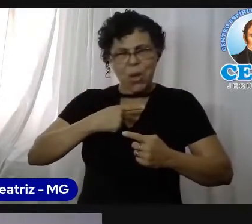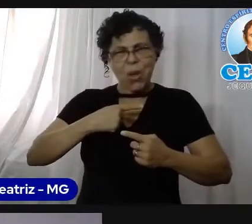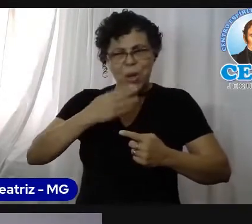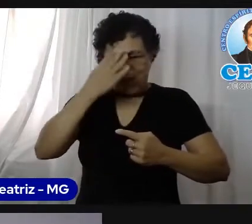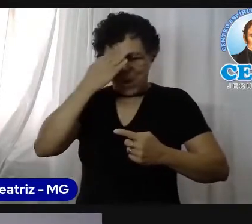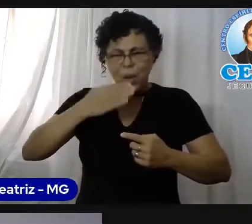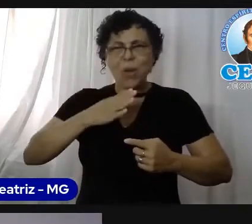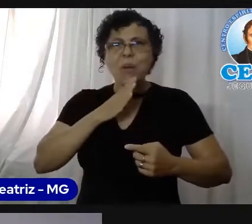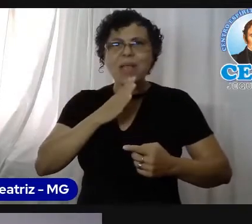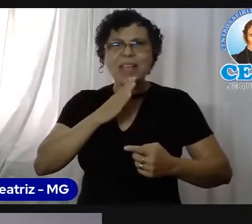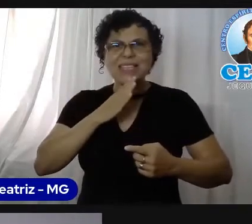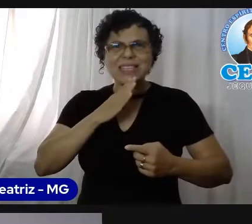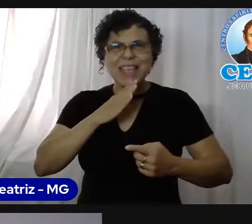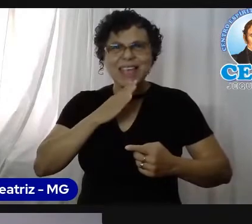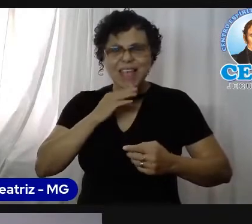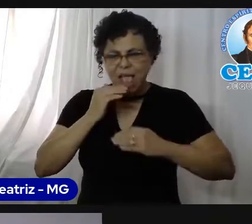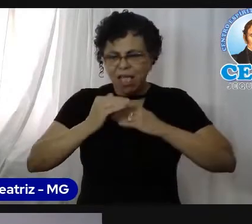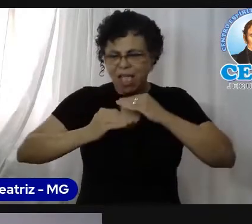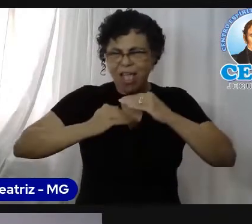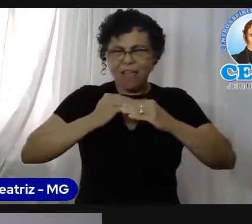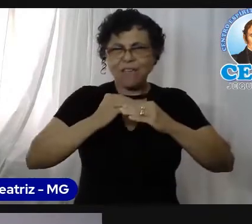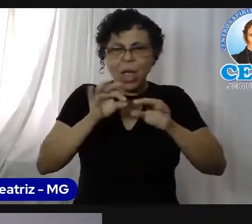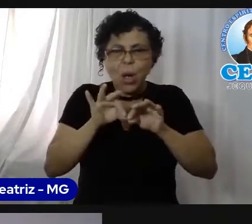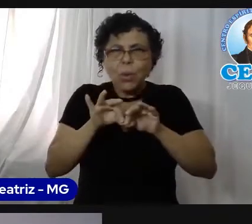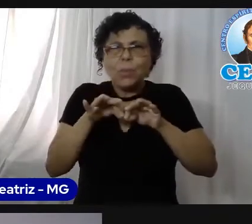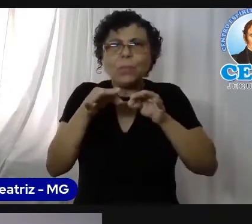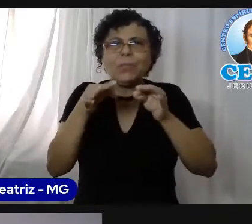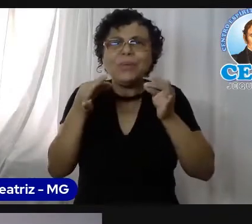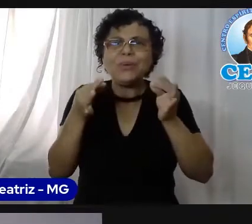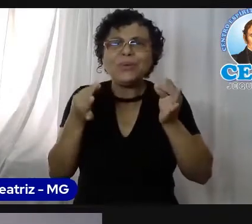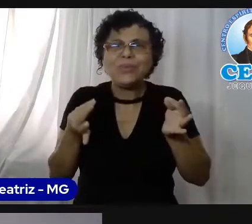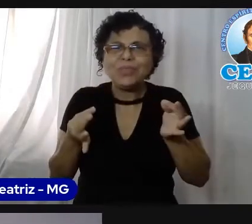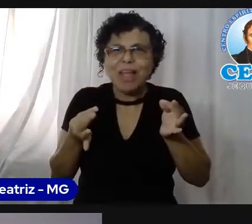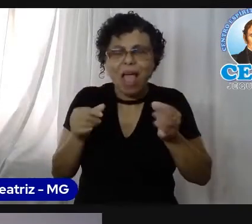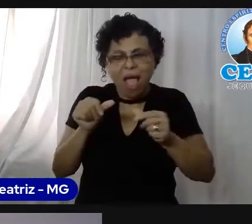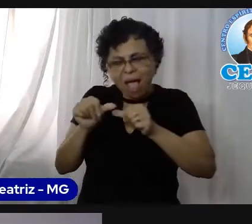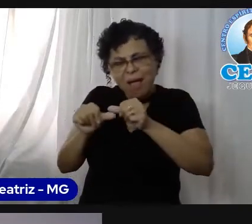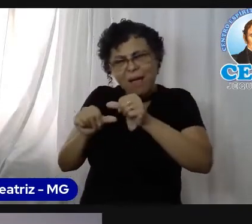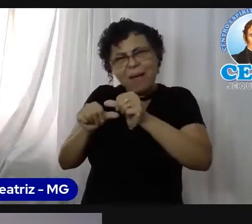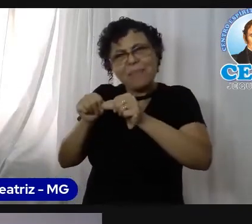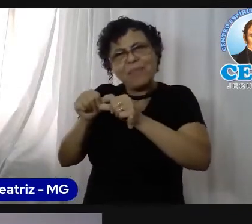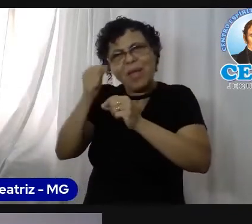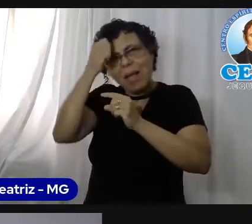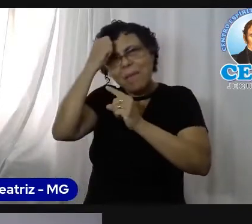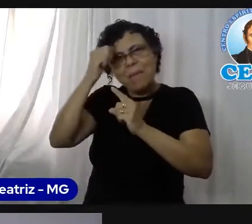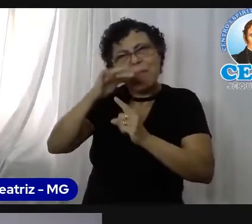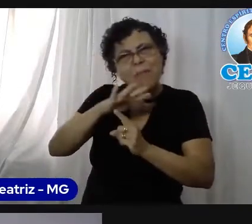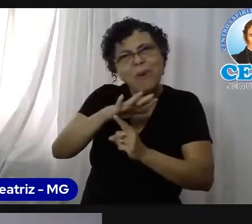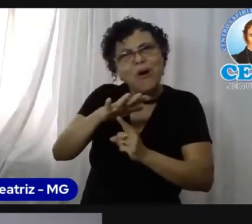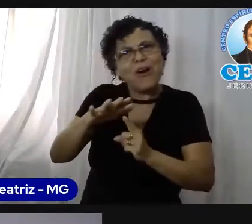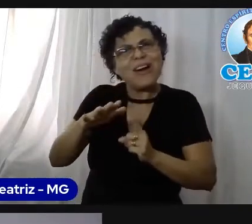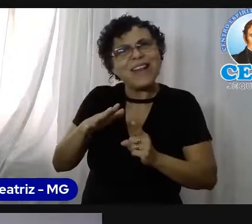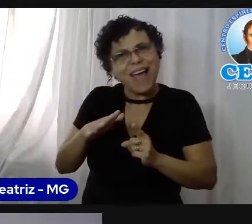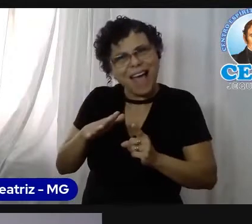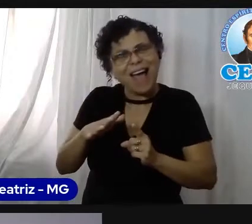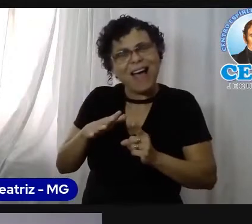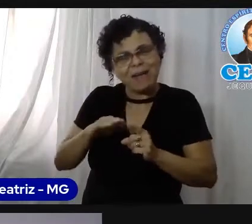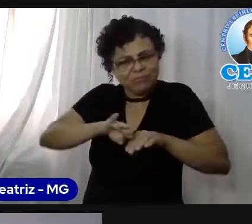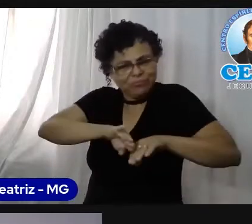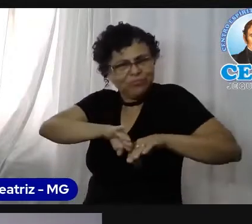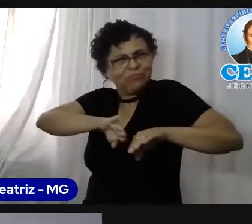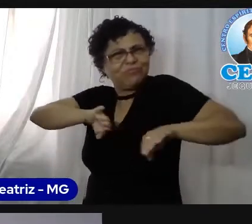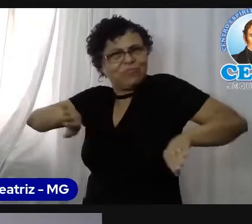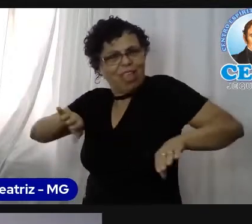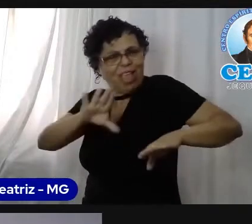necessidade de você desenvolver a humildade, a transformação moral, efetivamente, o desapego dos bens